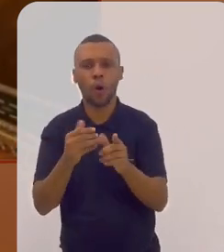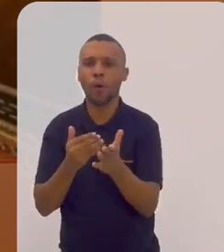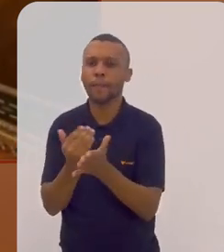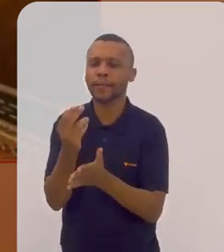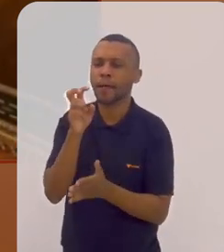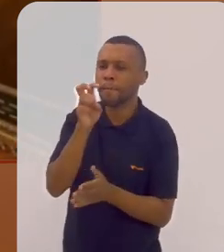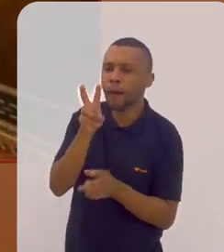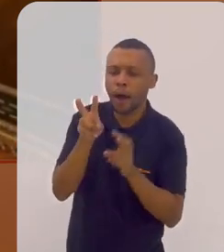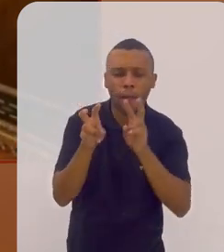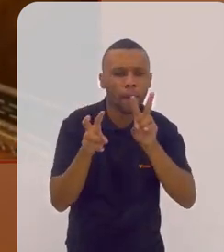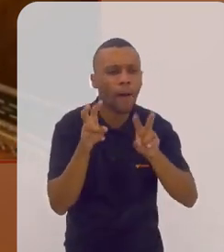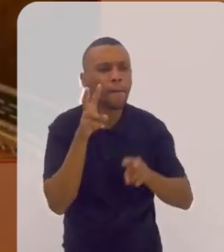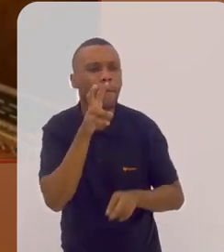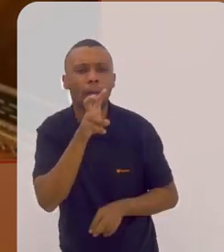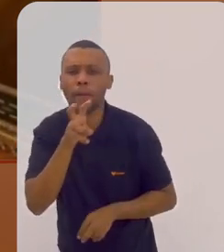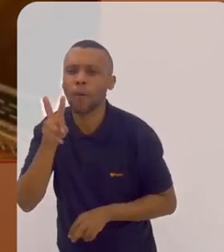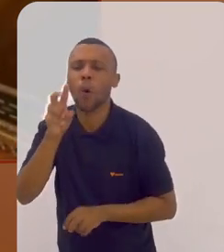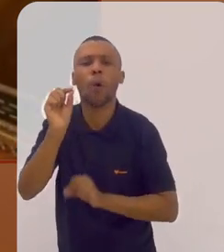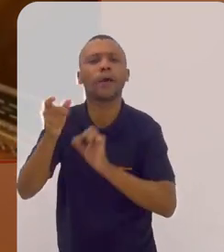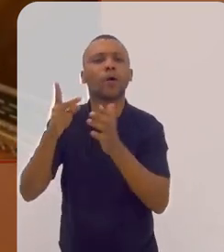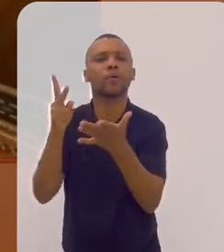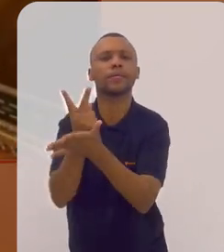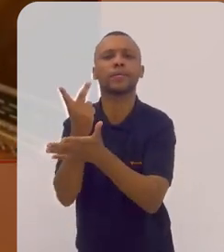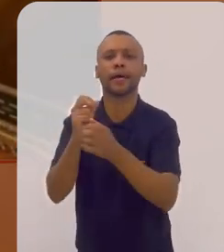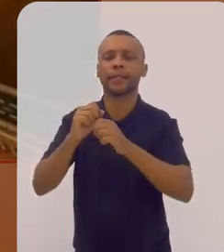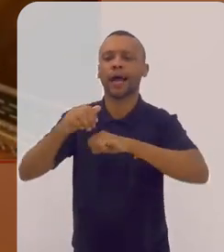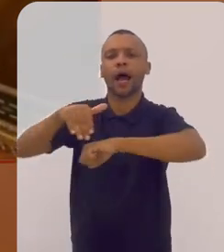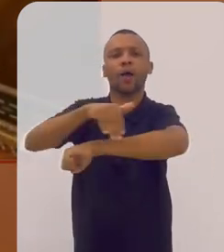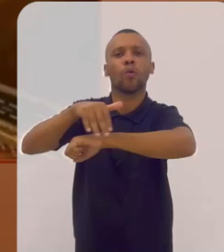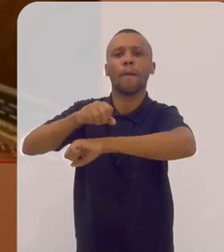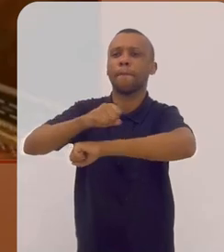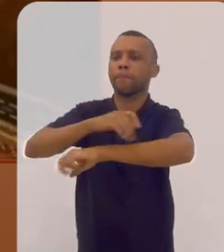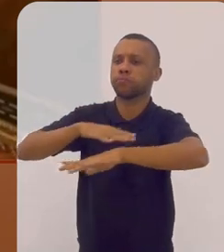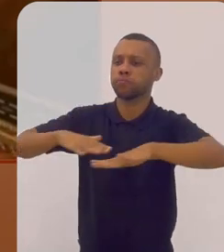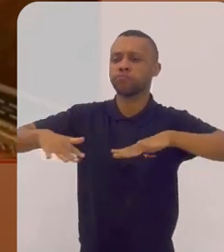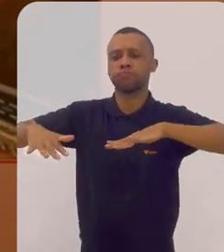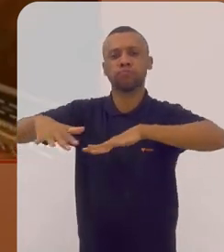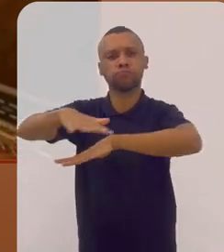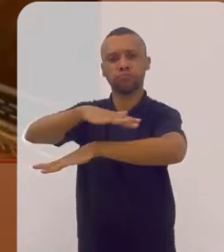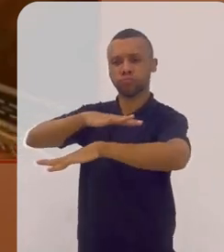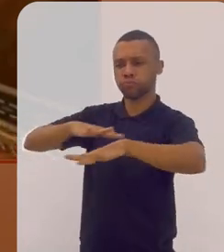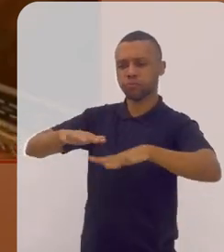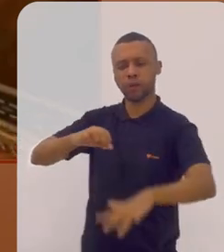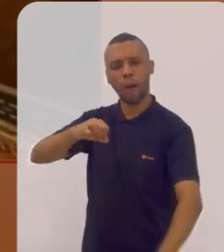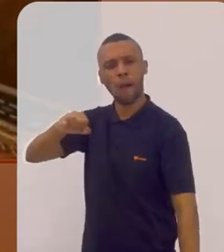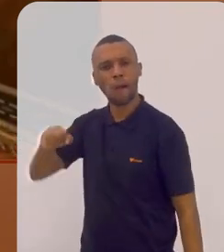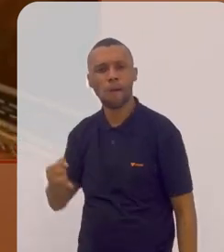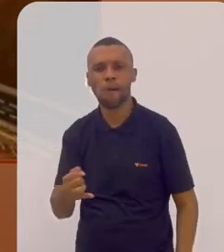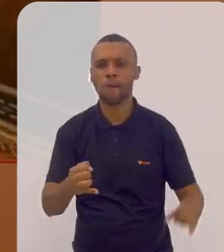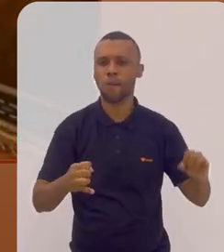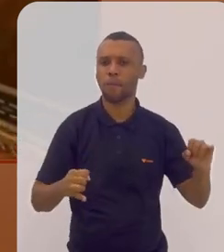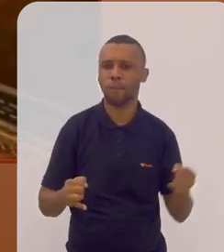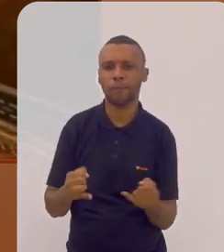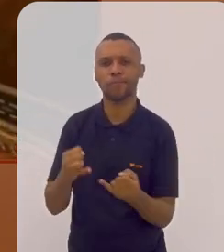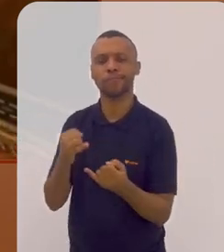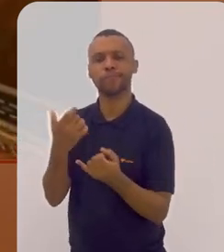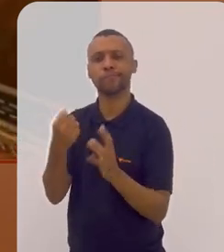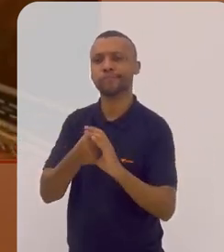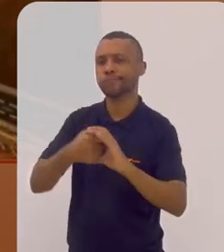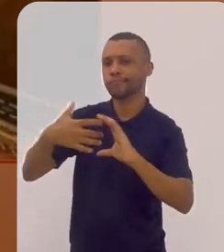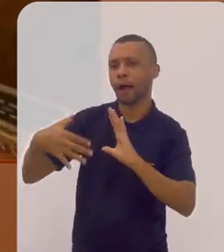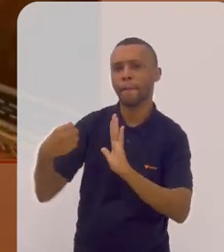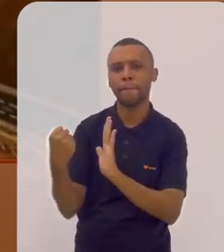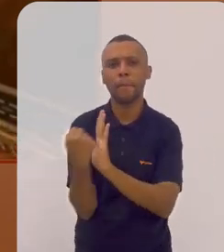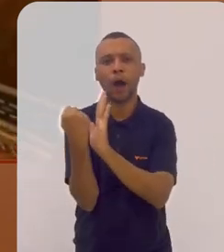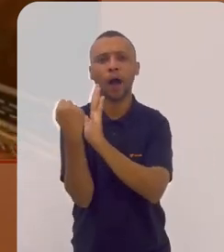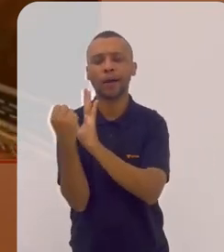começaram a olhar o que acontecia nas ruas e se aproveitar de temas populares para